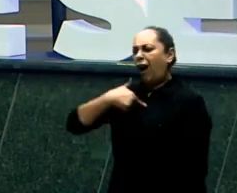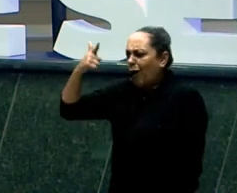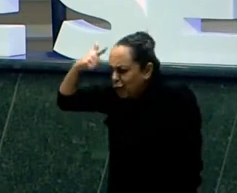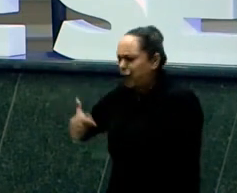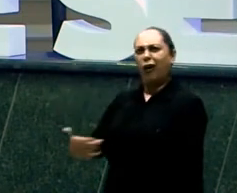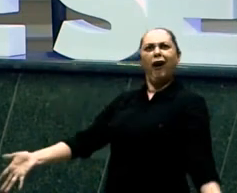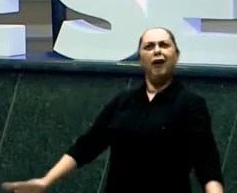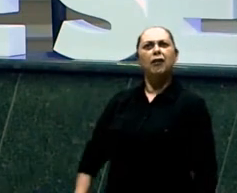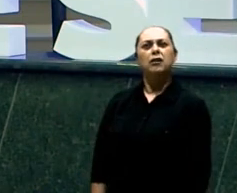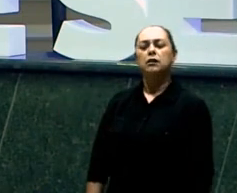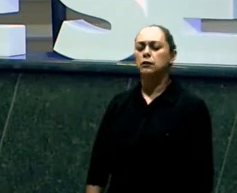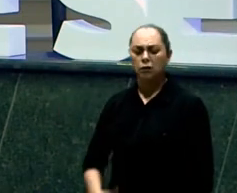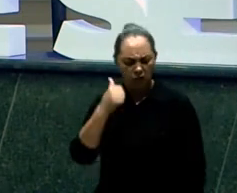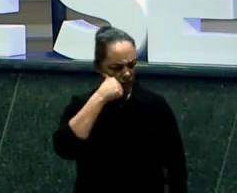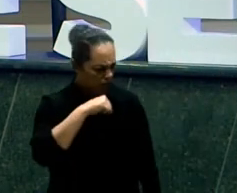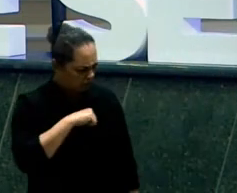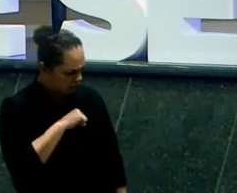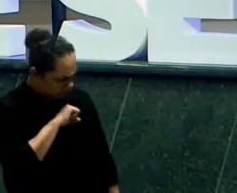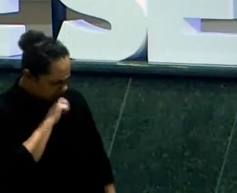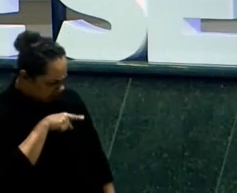Porque todo adolescente Tem conflitos